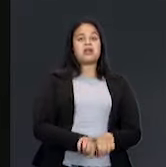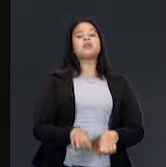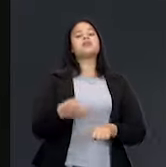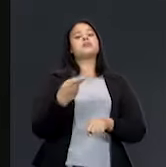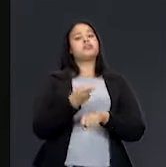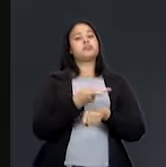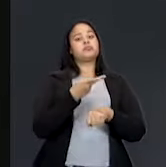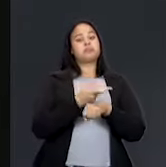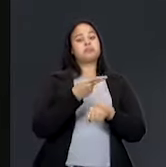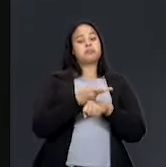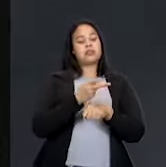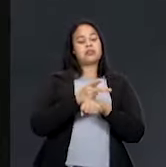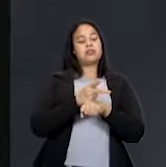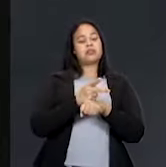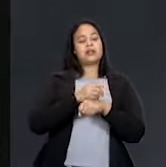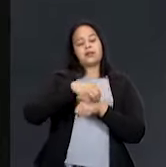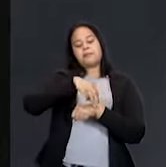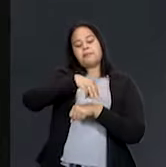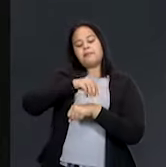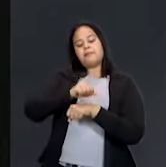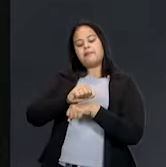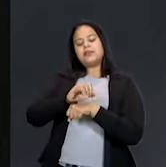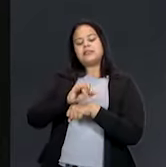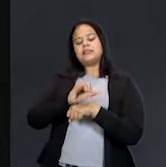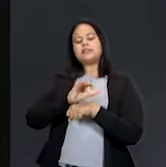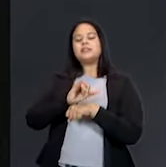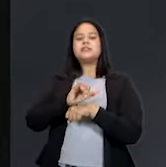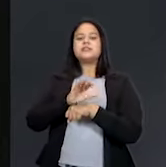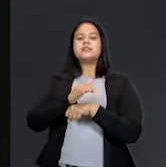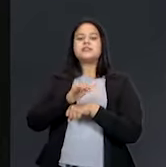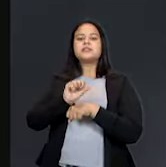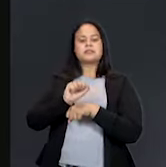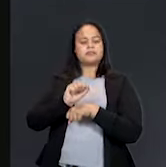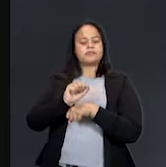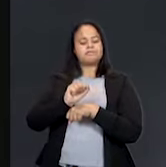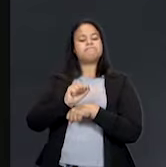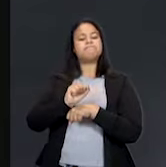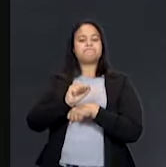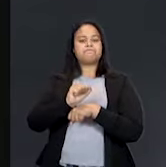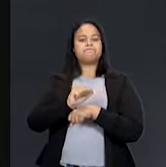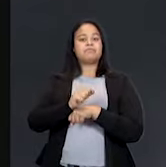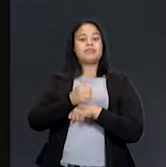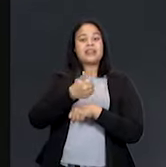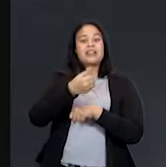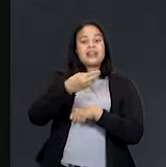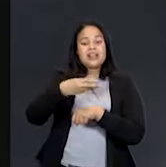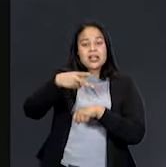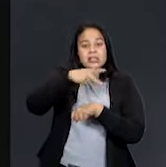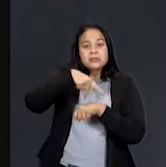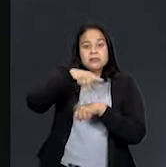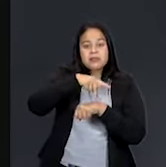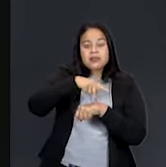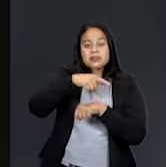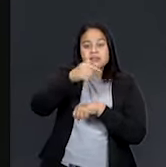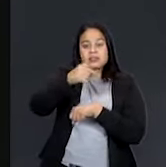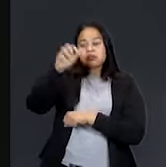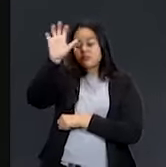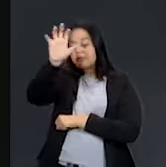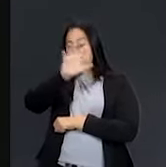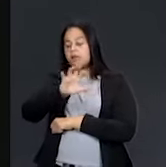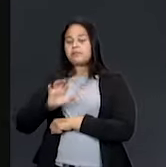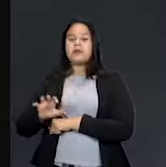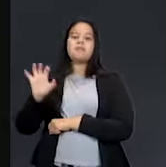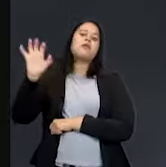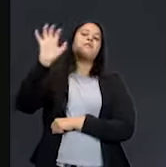maciça, geóglifos, em 13 países e 7 continentes. E envolveu